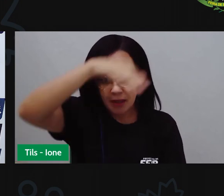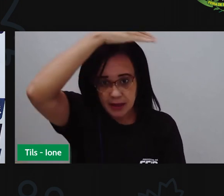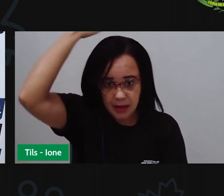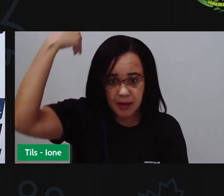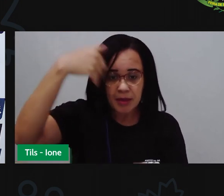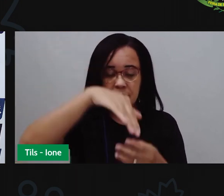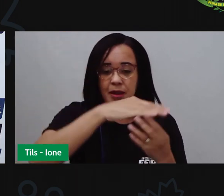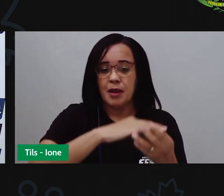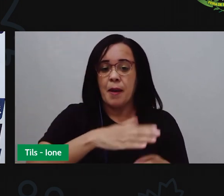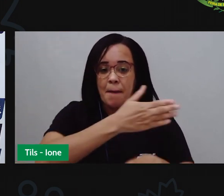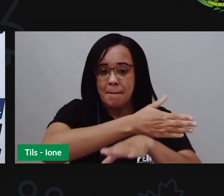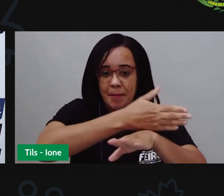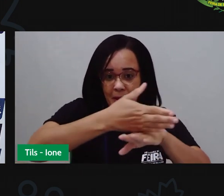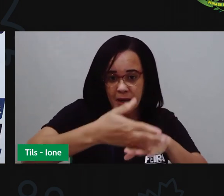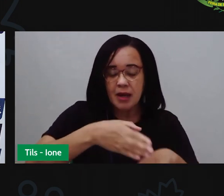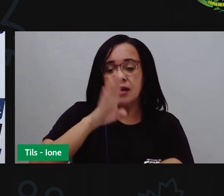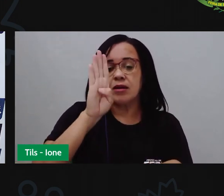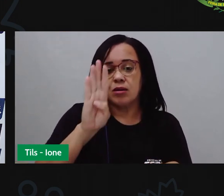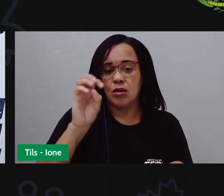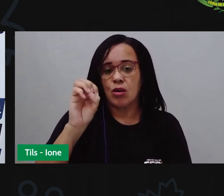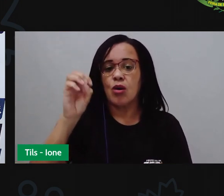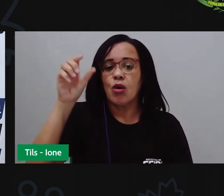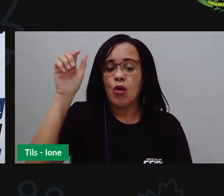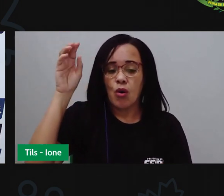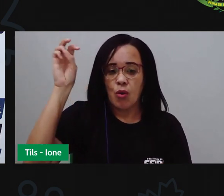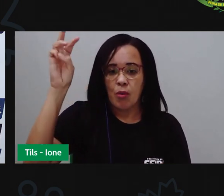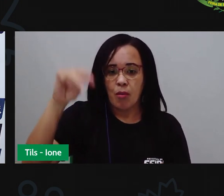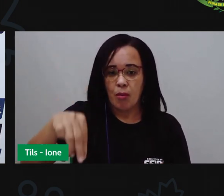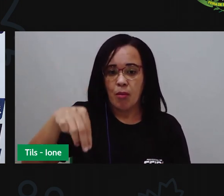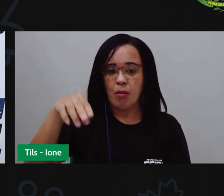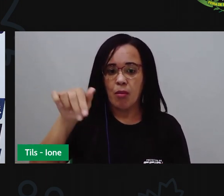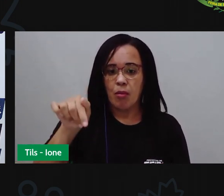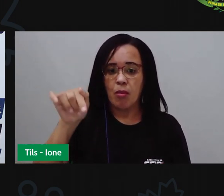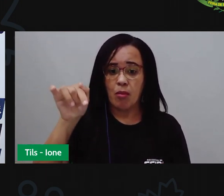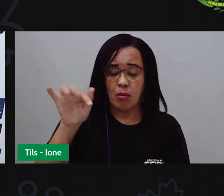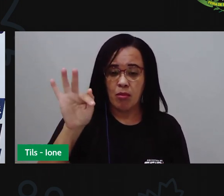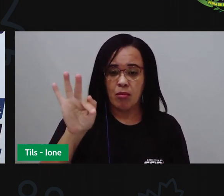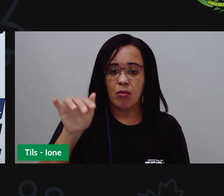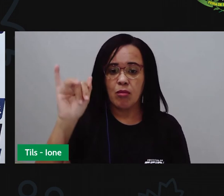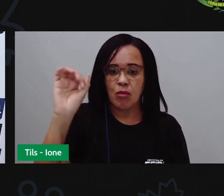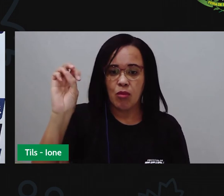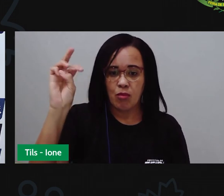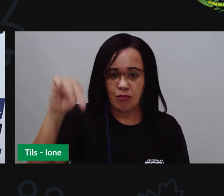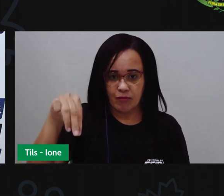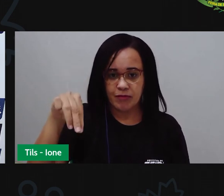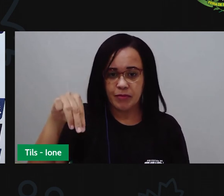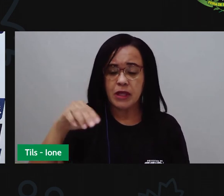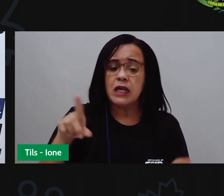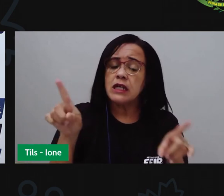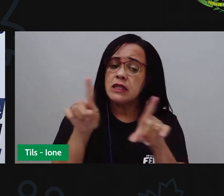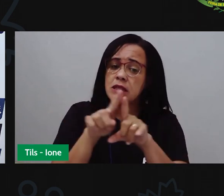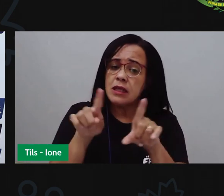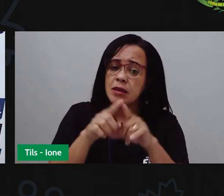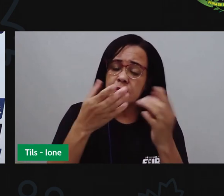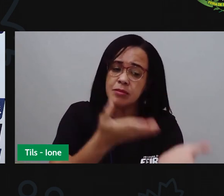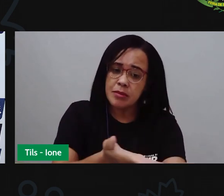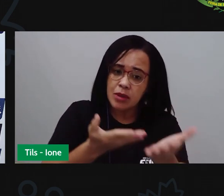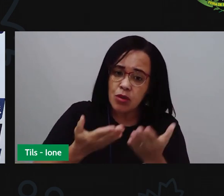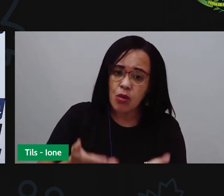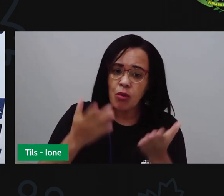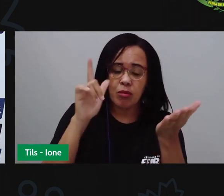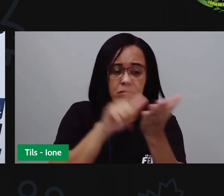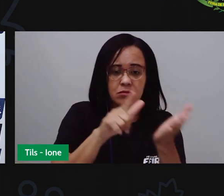um convite. Vimos que o convite, ela tem a função de comunicar sobre um